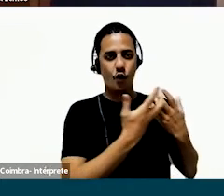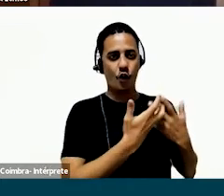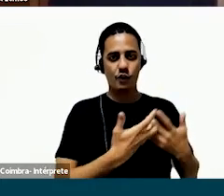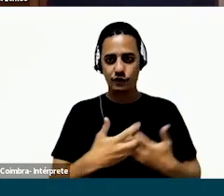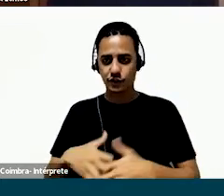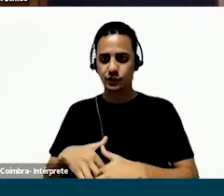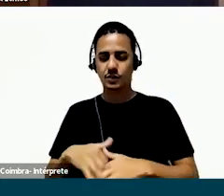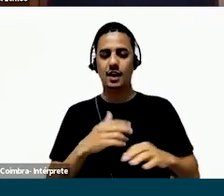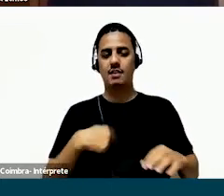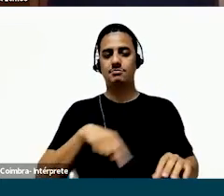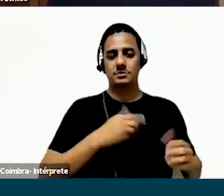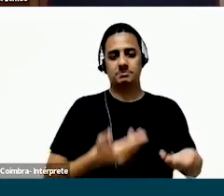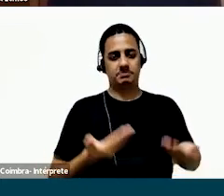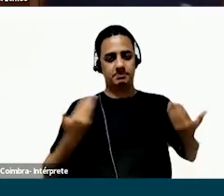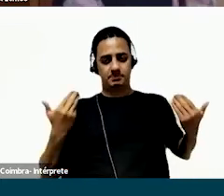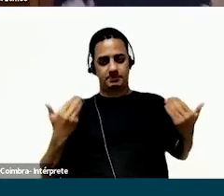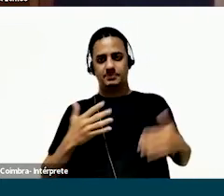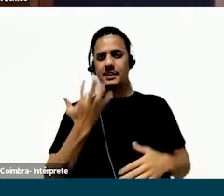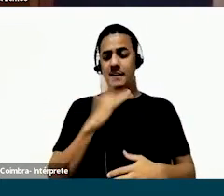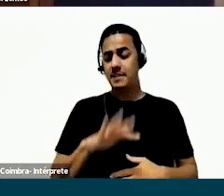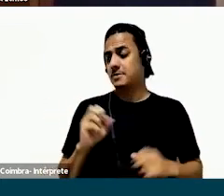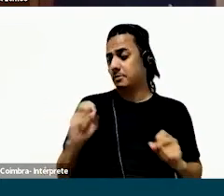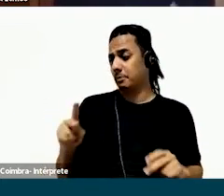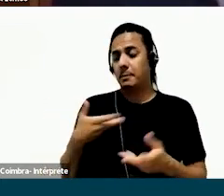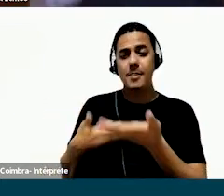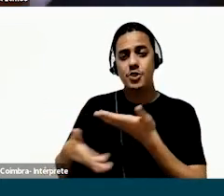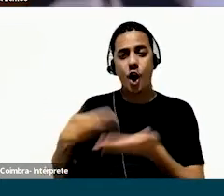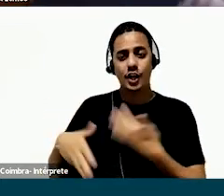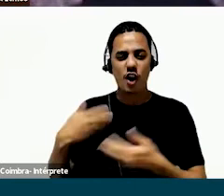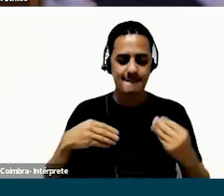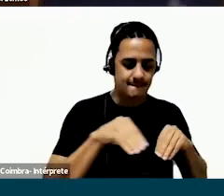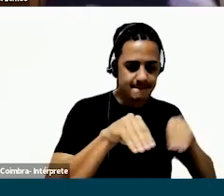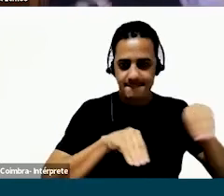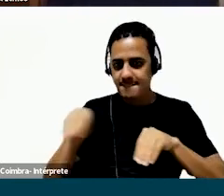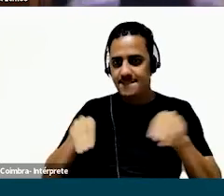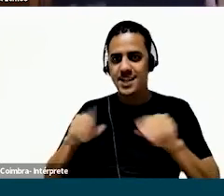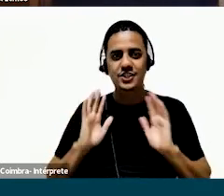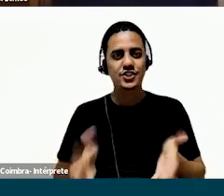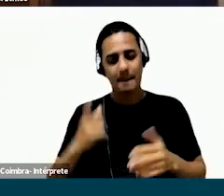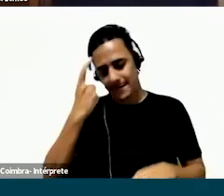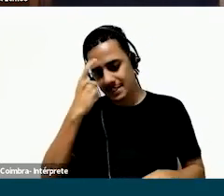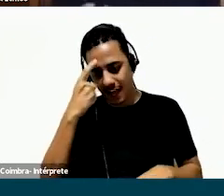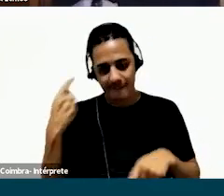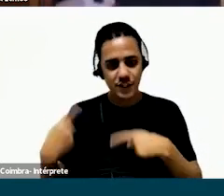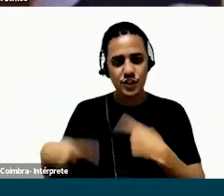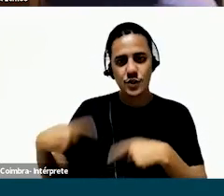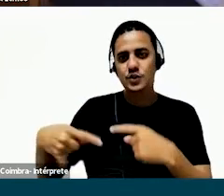brincadeira, como é que ela iria funcionar, e a gente se afastava. E, de imediato, as crianças já entravam num fluxo de troca muito intenso, já começavam